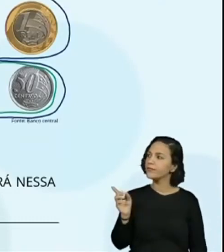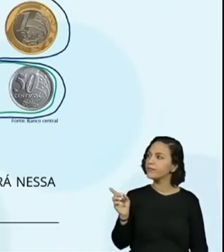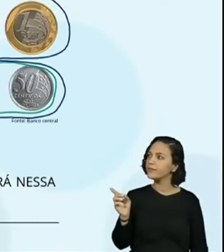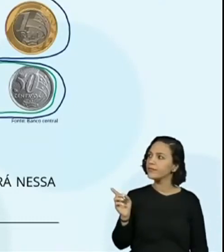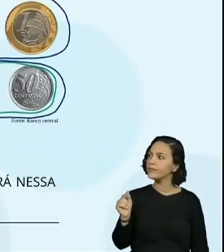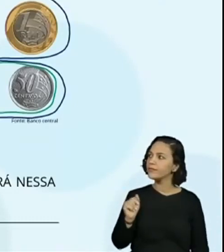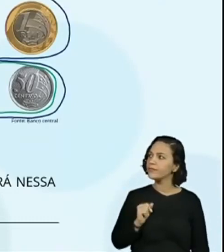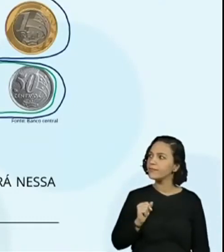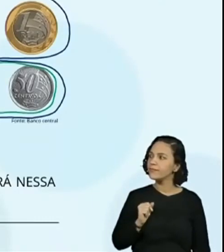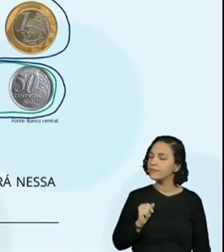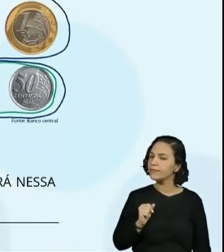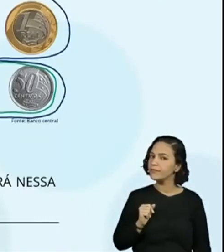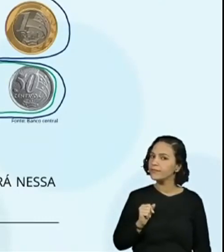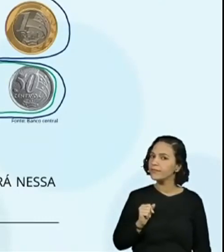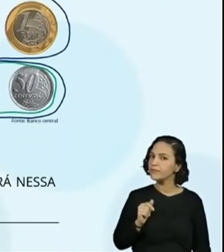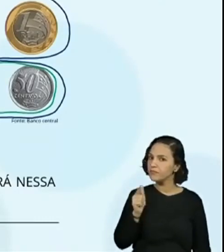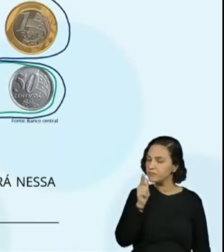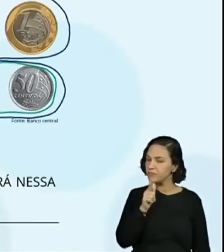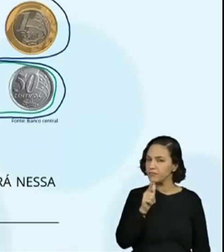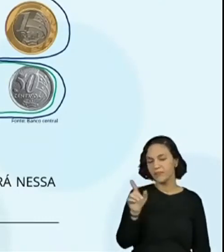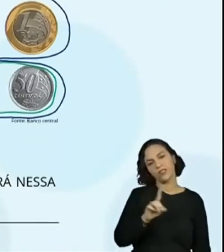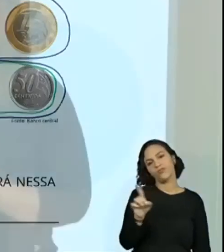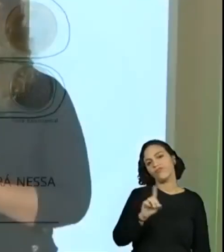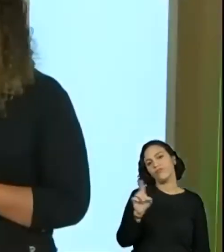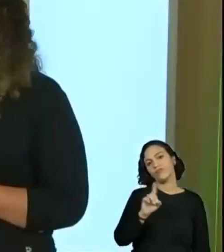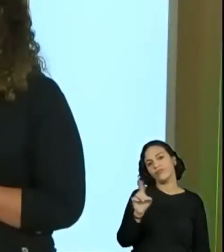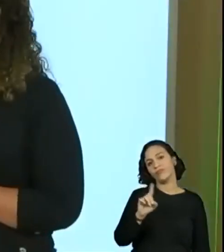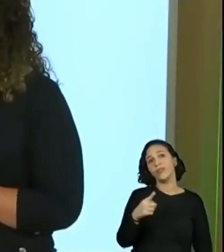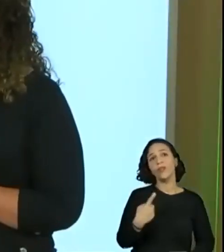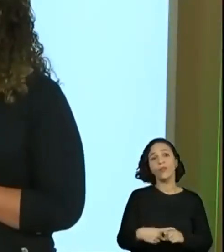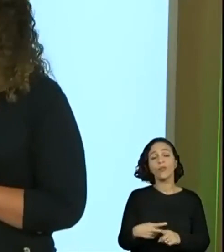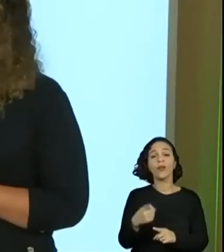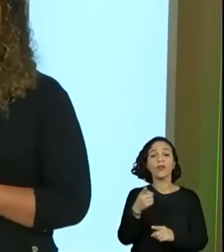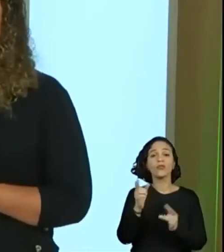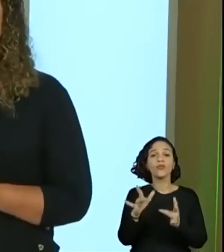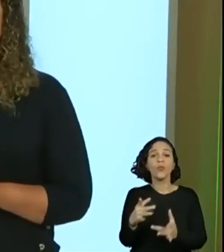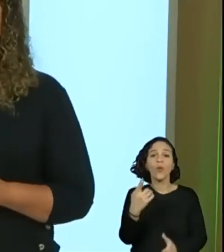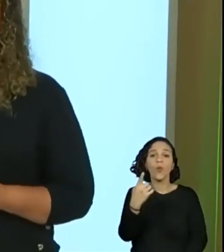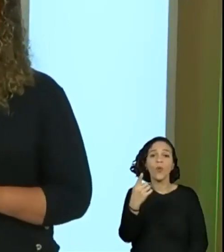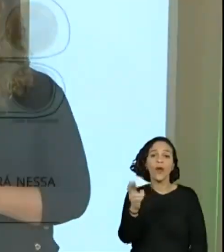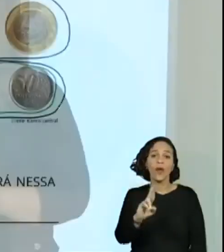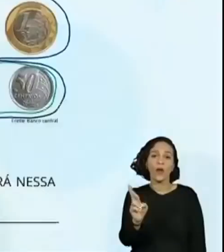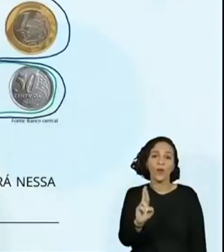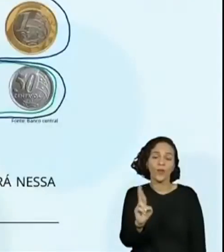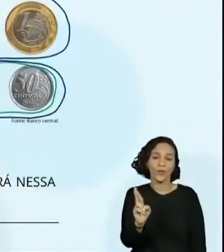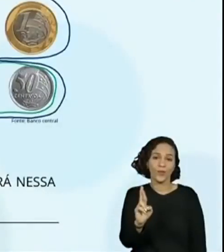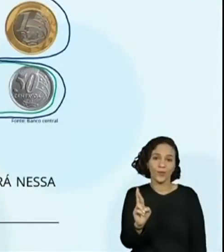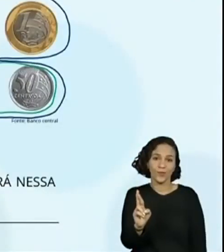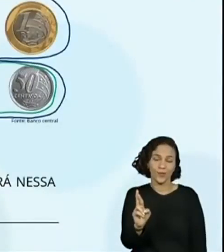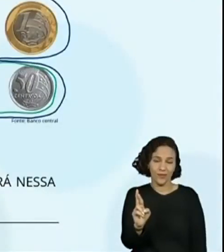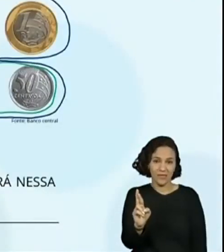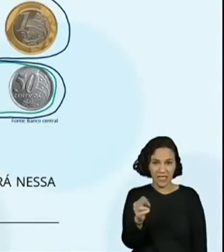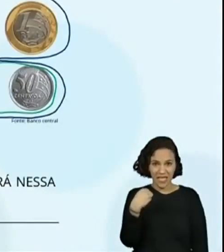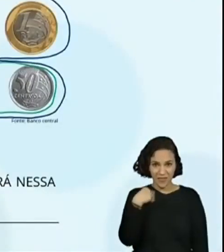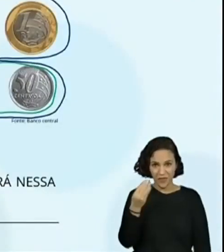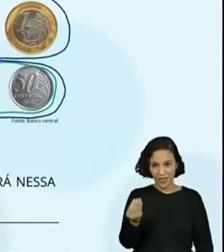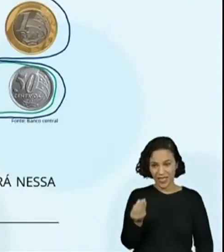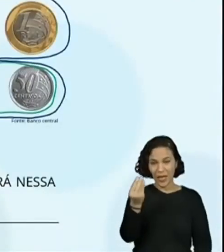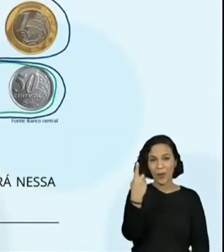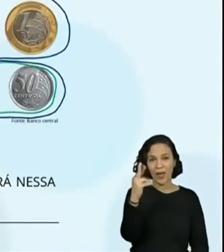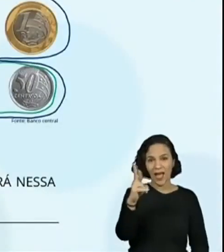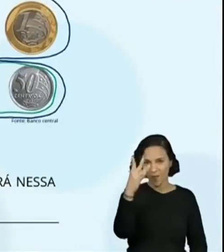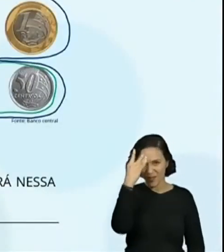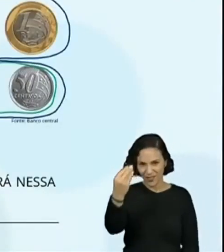Será que eu consigo? Não, né, Prô? A gente só está com um real. É, aqui só tem um real. Falta ainda outro real